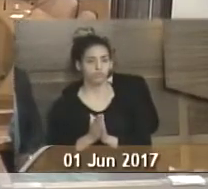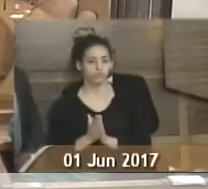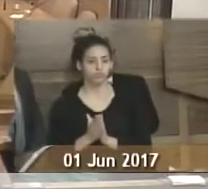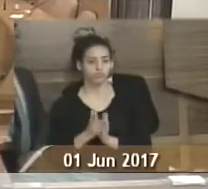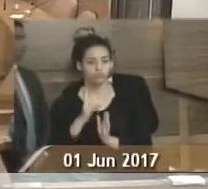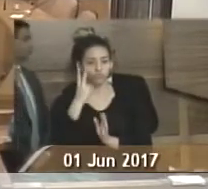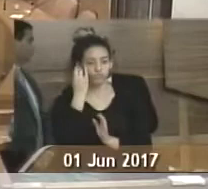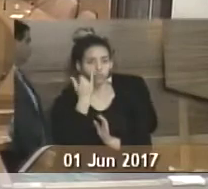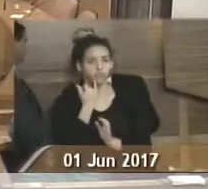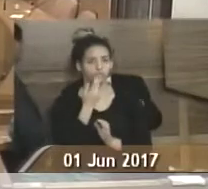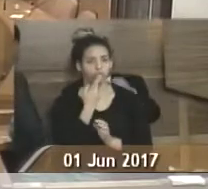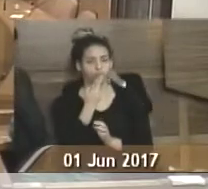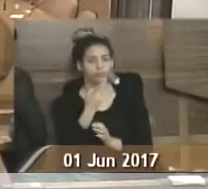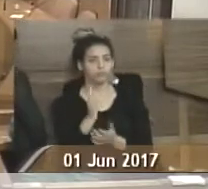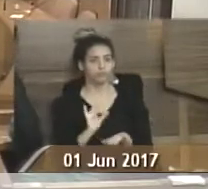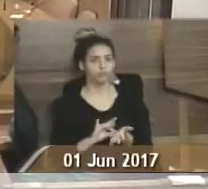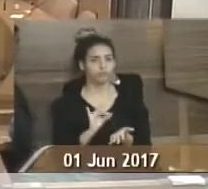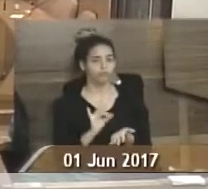Realmente,